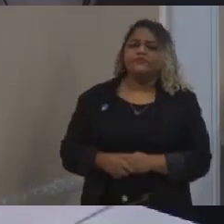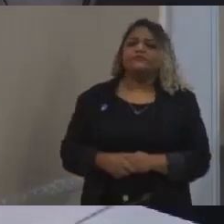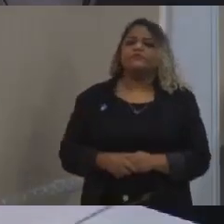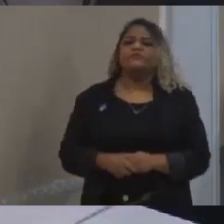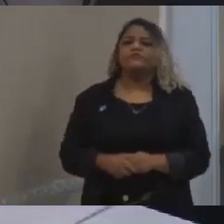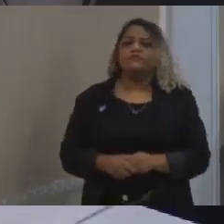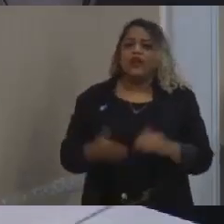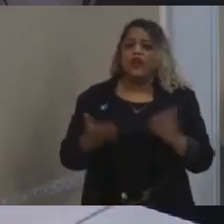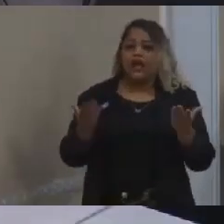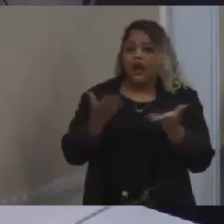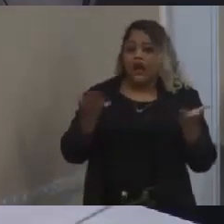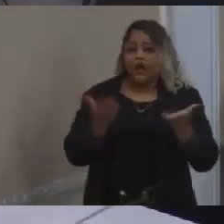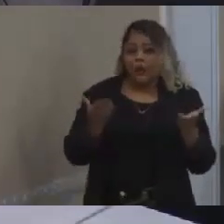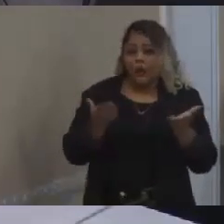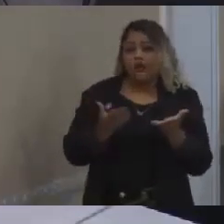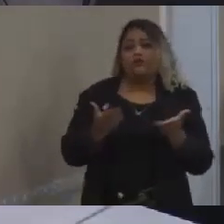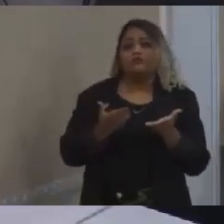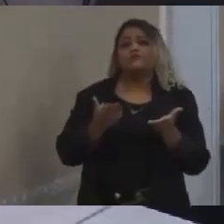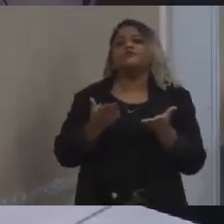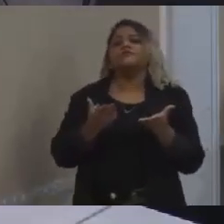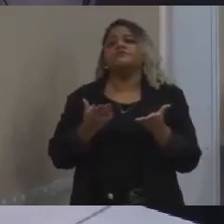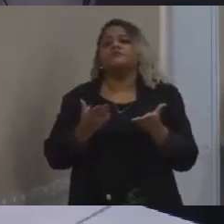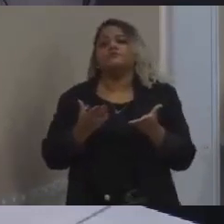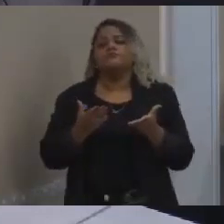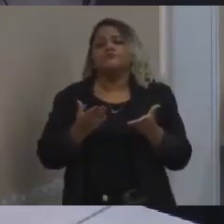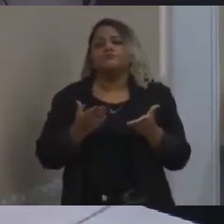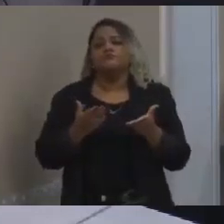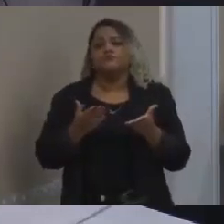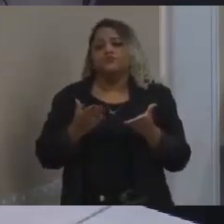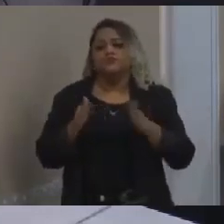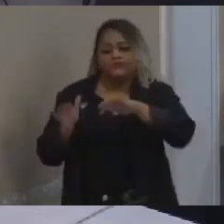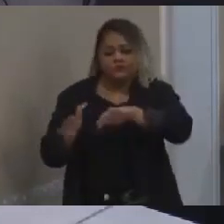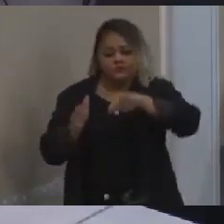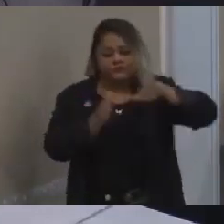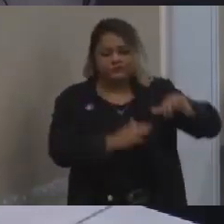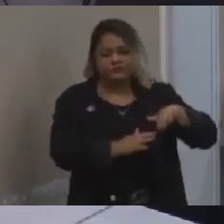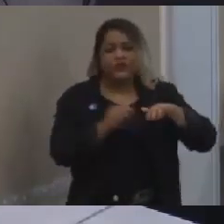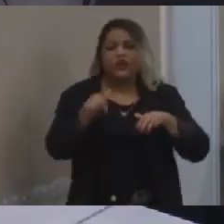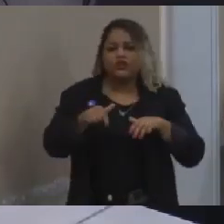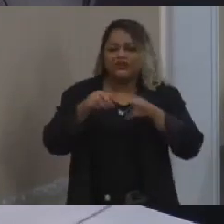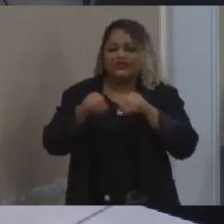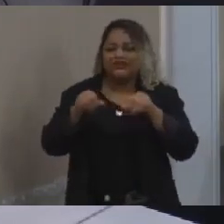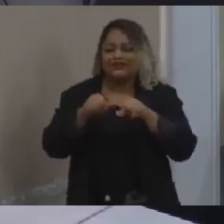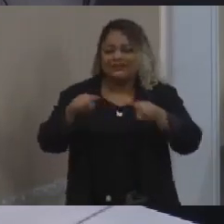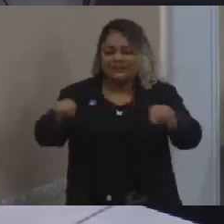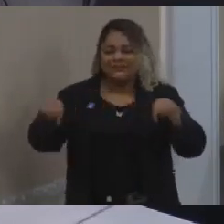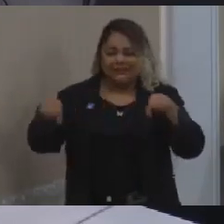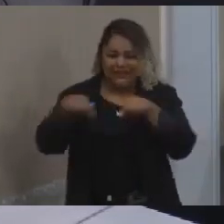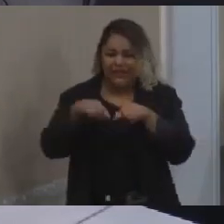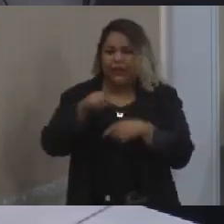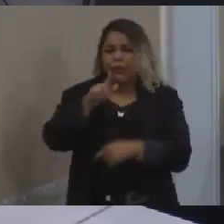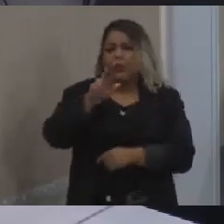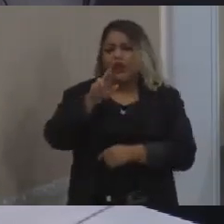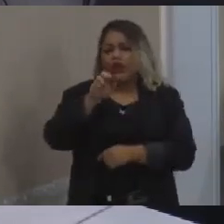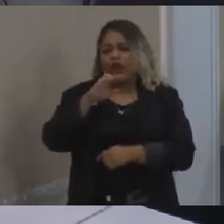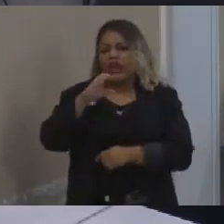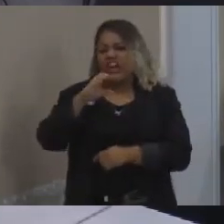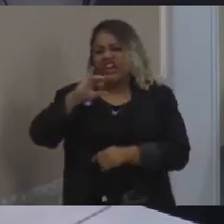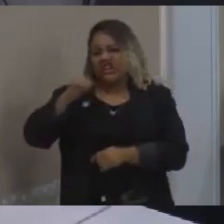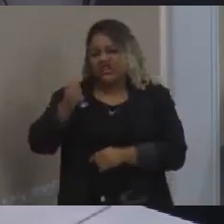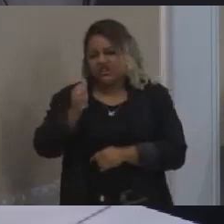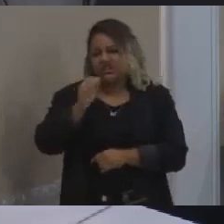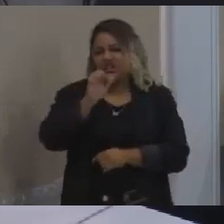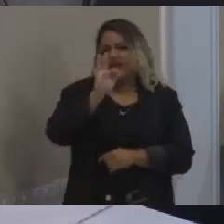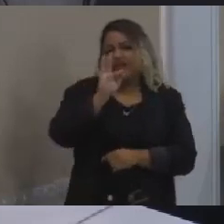Tá, agora vamos falar, então, do terreno da Granja Vernecque, que é uma ação que, inclusive, tem um projeto de lei que está na